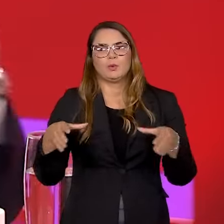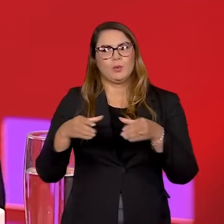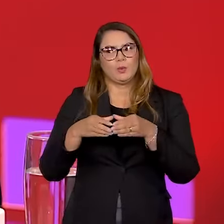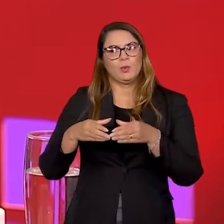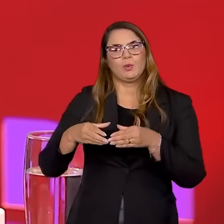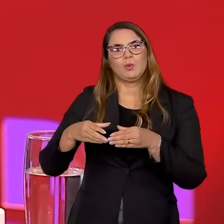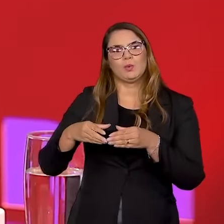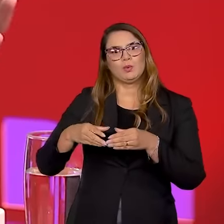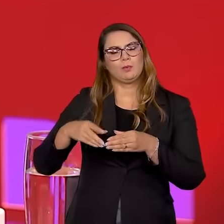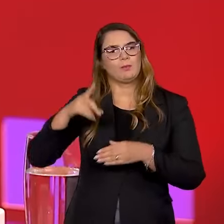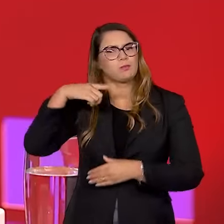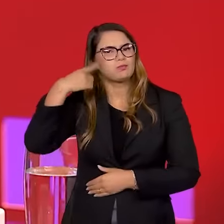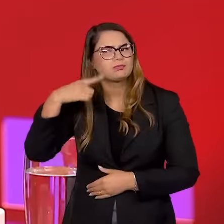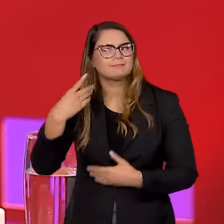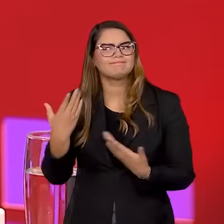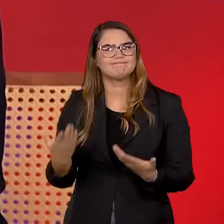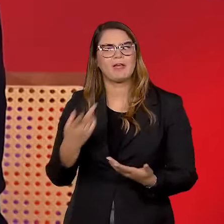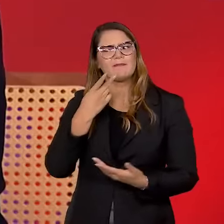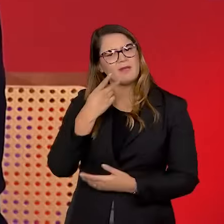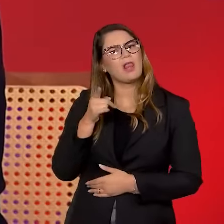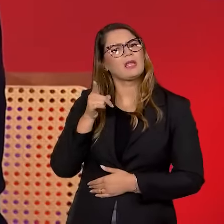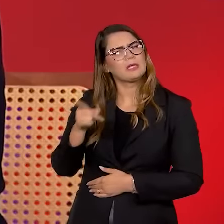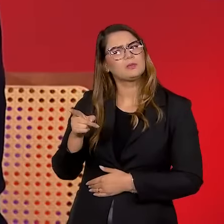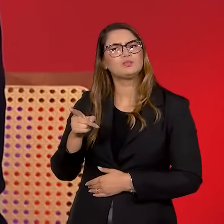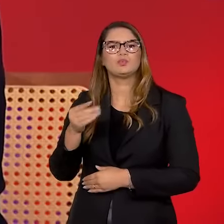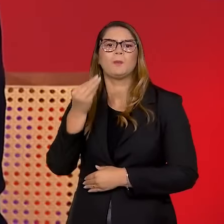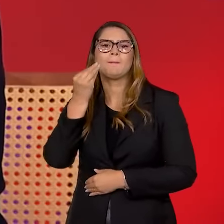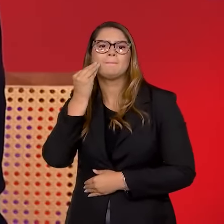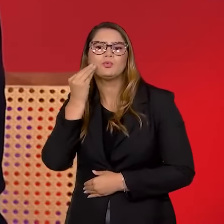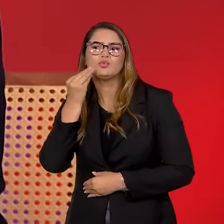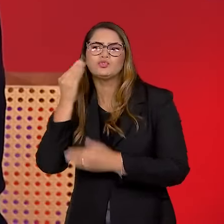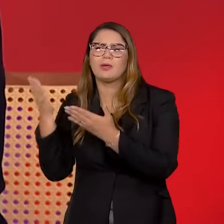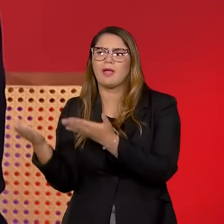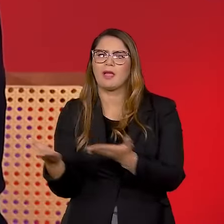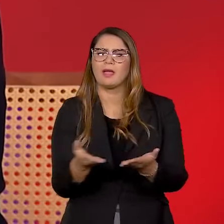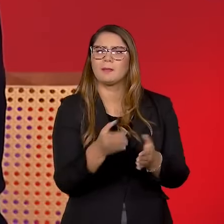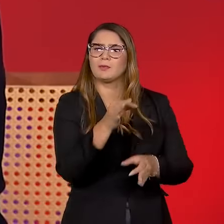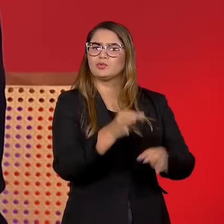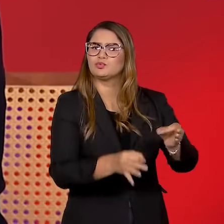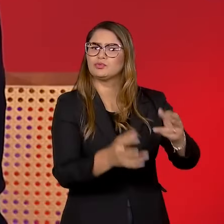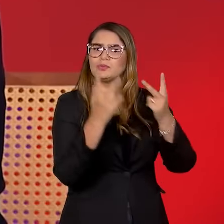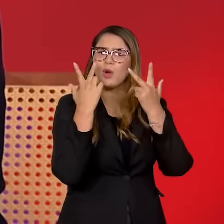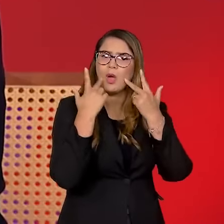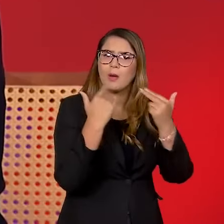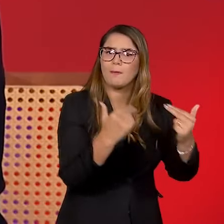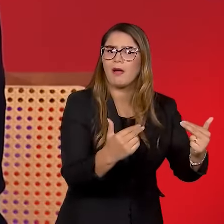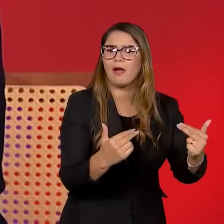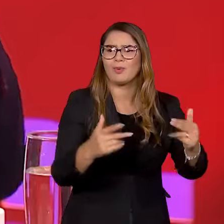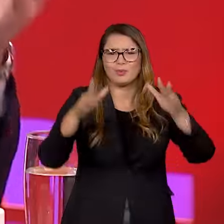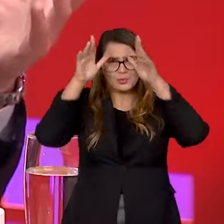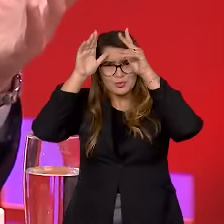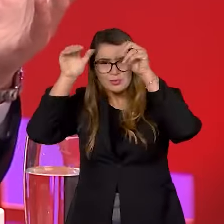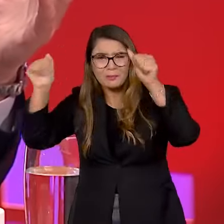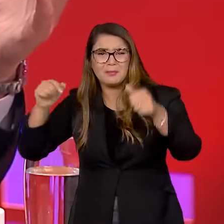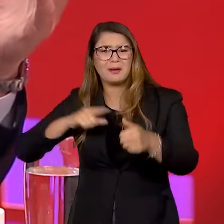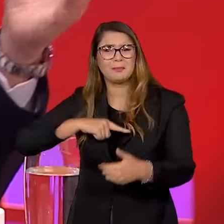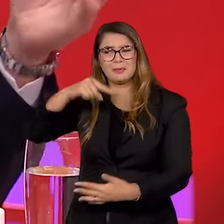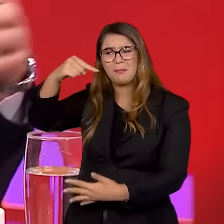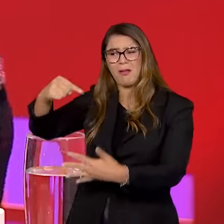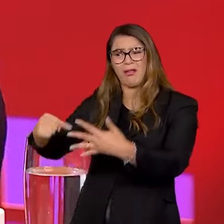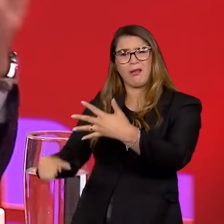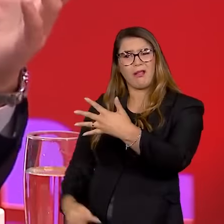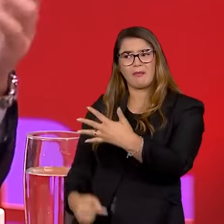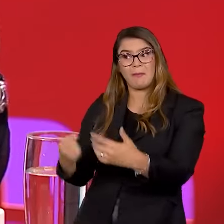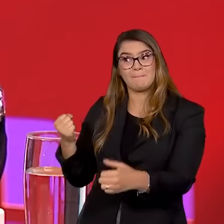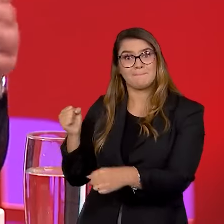jurídica de um modo geral. Há muita gente que sustenta que isso deveria estar sendo julgado na justiça comum. Além do que, o Supremo tem um número enorme de tarefas, né?